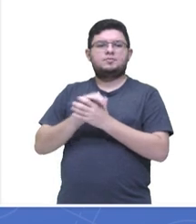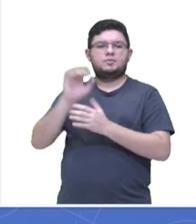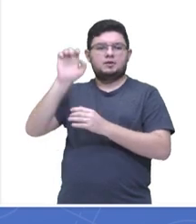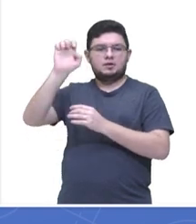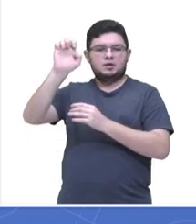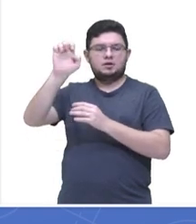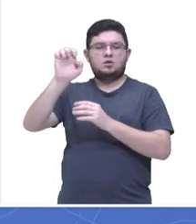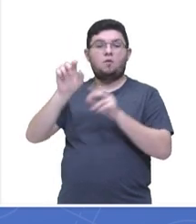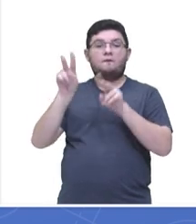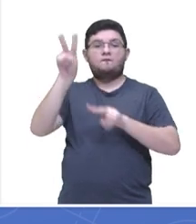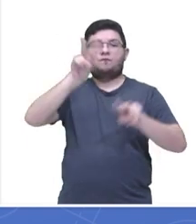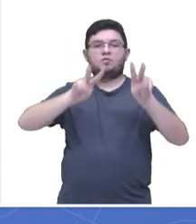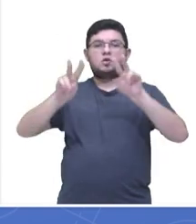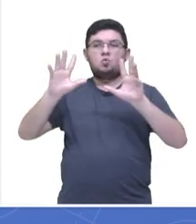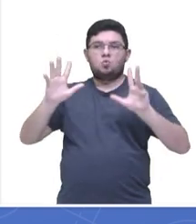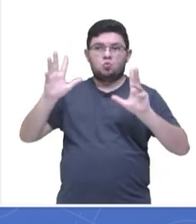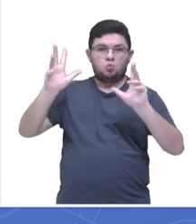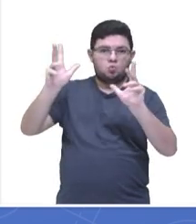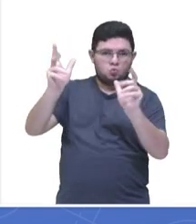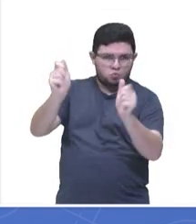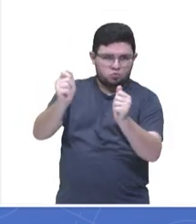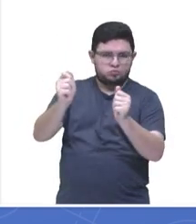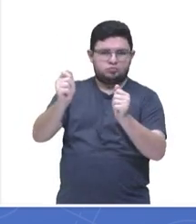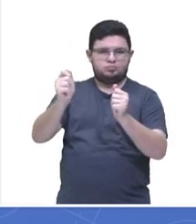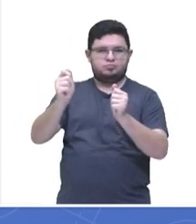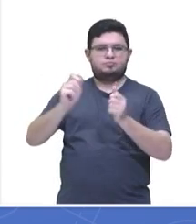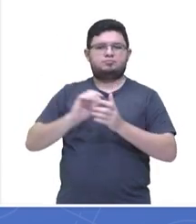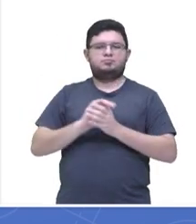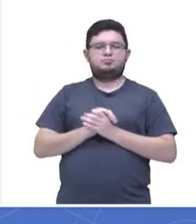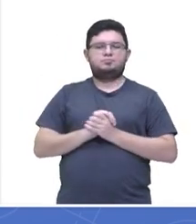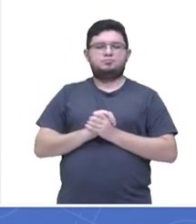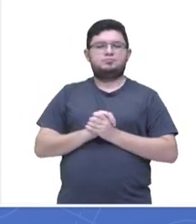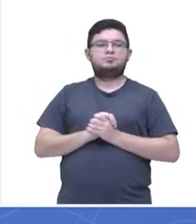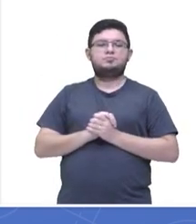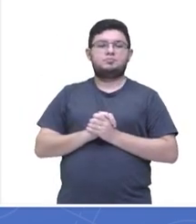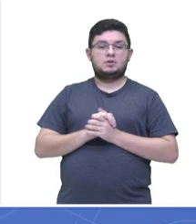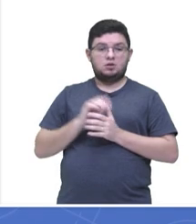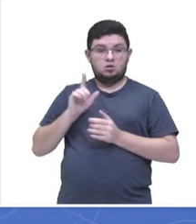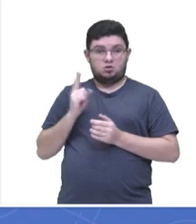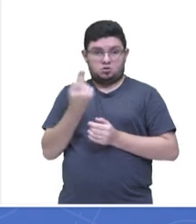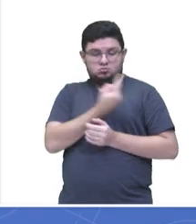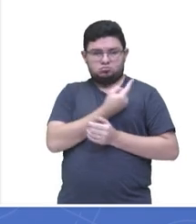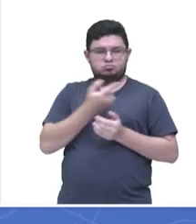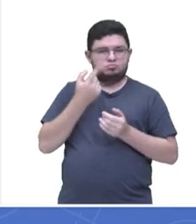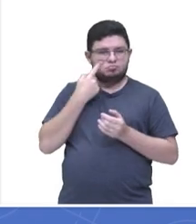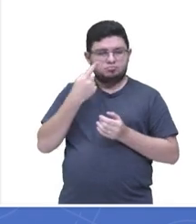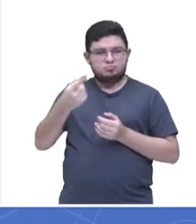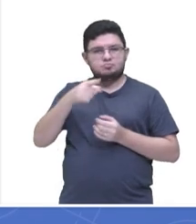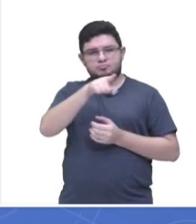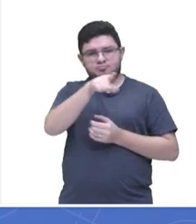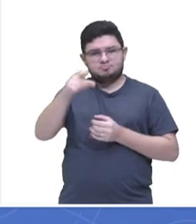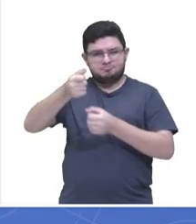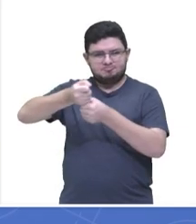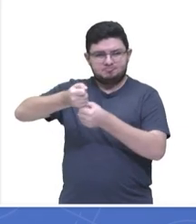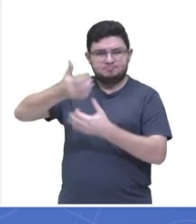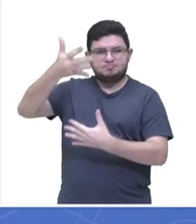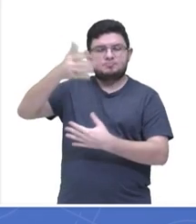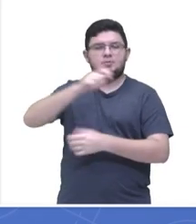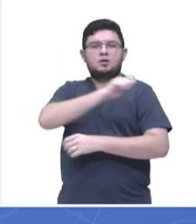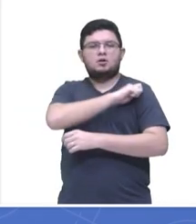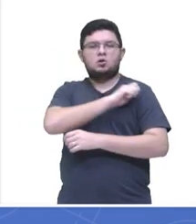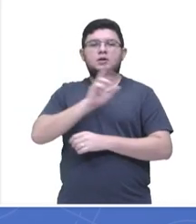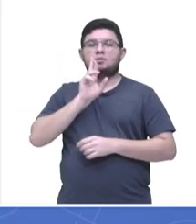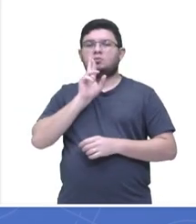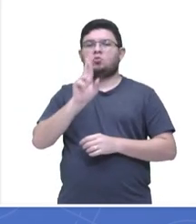Uma visão geral. Certo? Então, vamos lá. Vamos, então, agora ver como é que vocês responderam. Os alunos aí tiveram